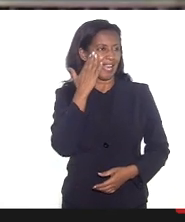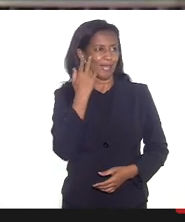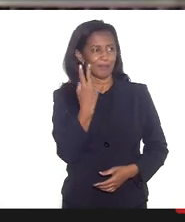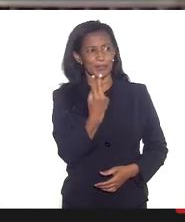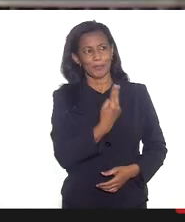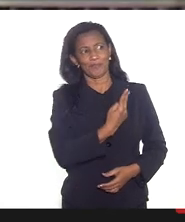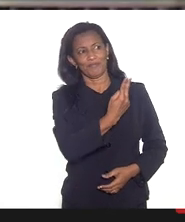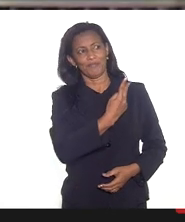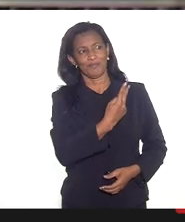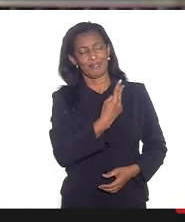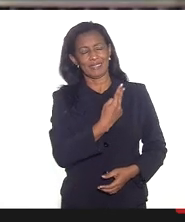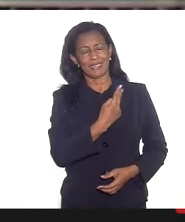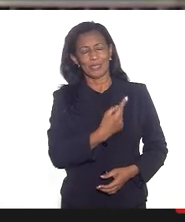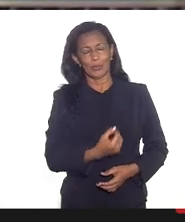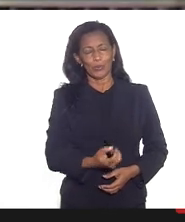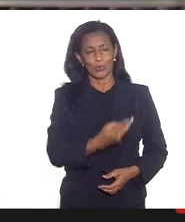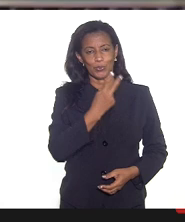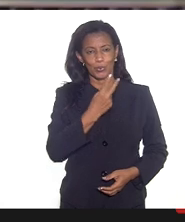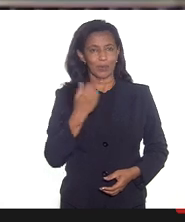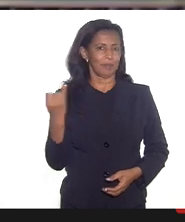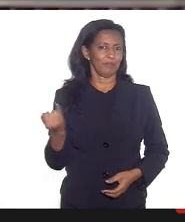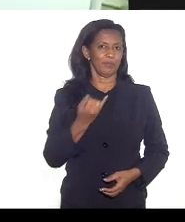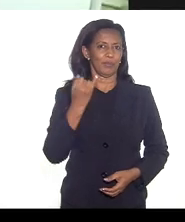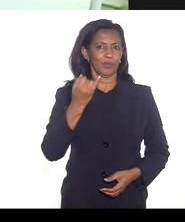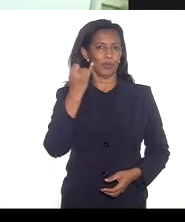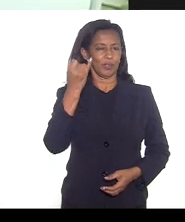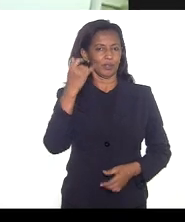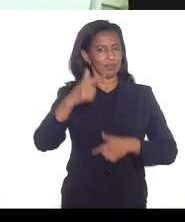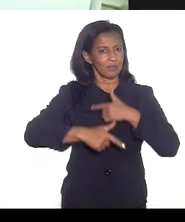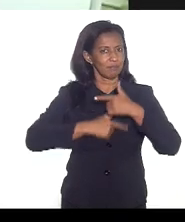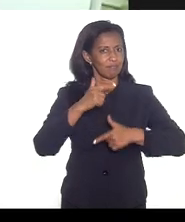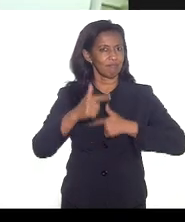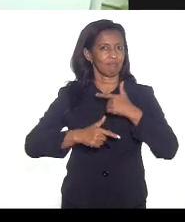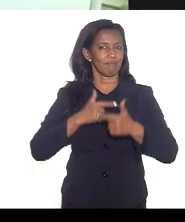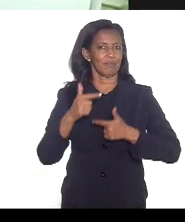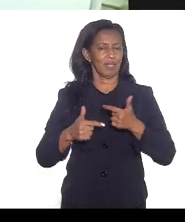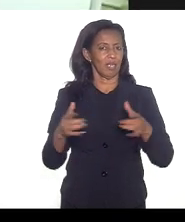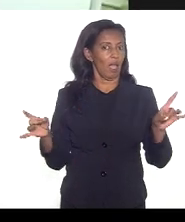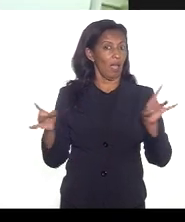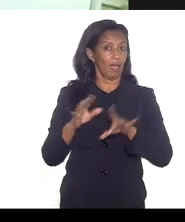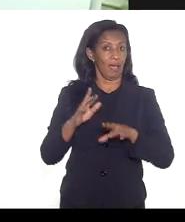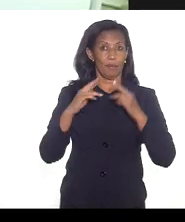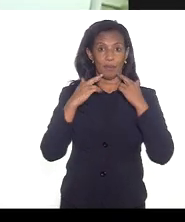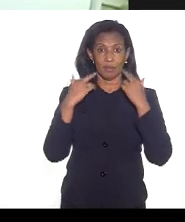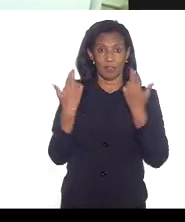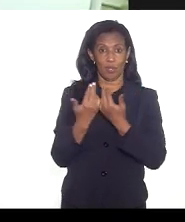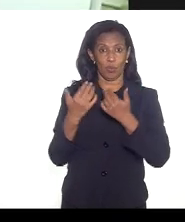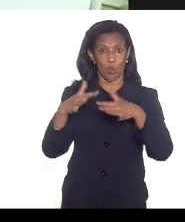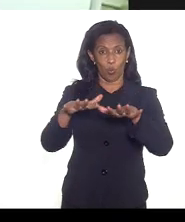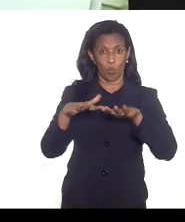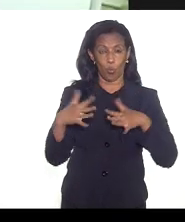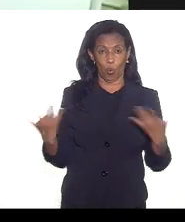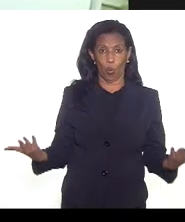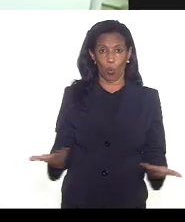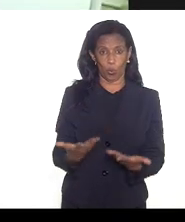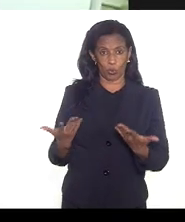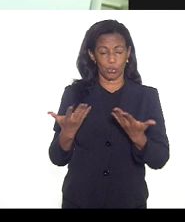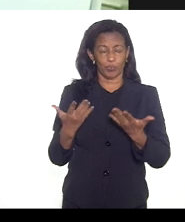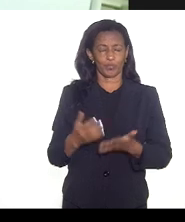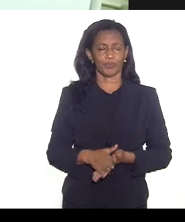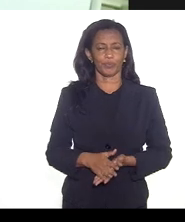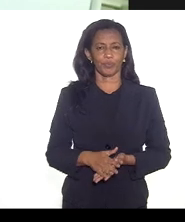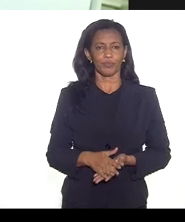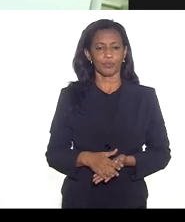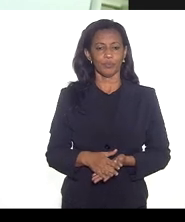grandes referências de trabalho eu acho que a gente sai dessa audiência hoje deputada Marta e deputada Rejane